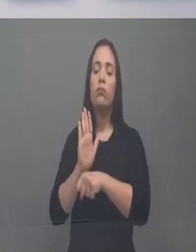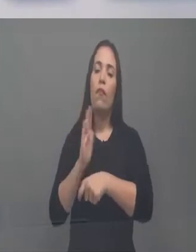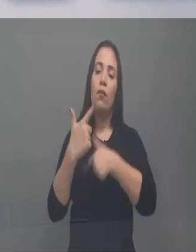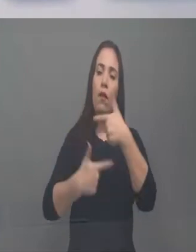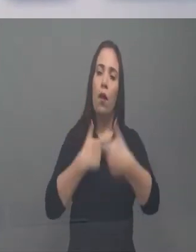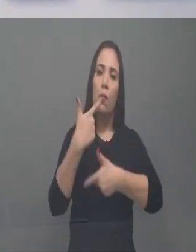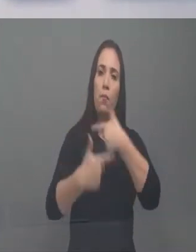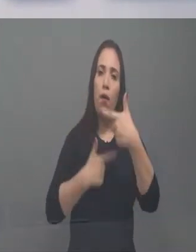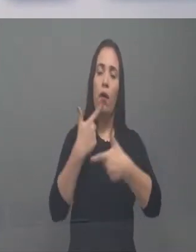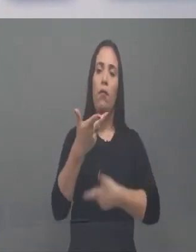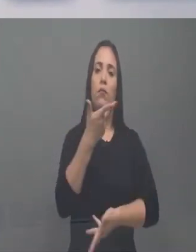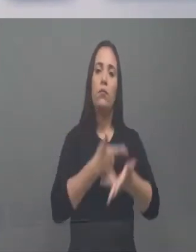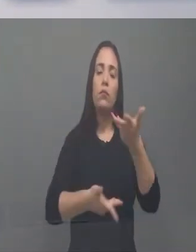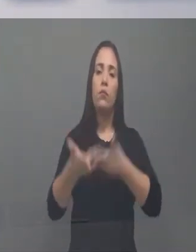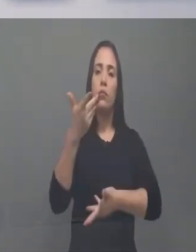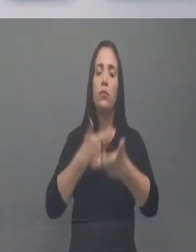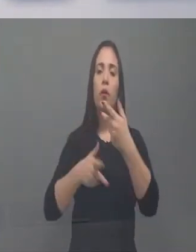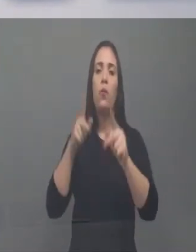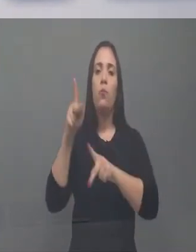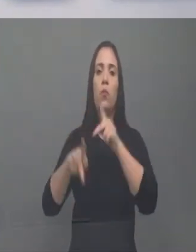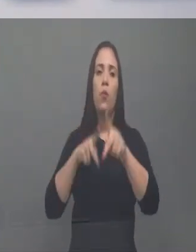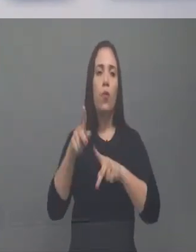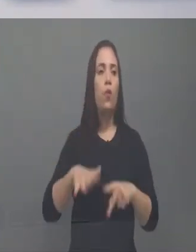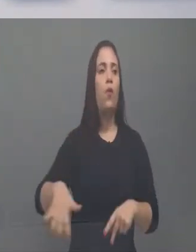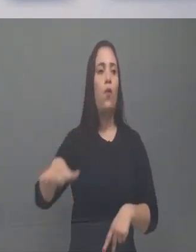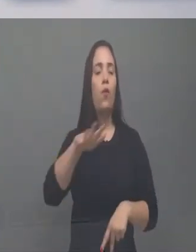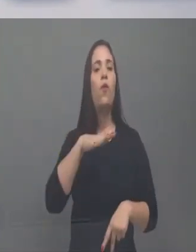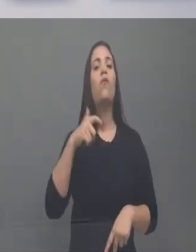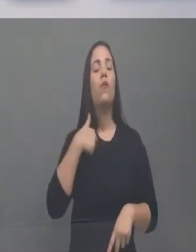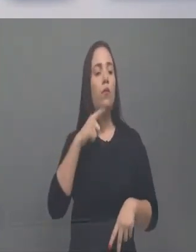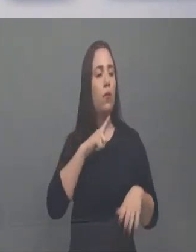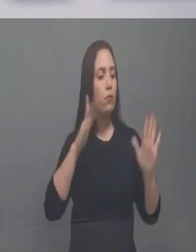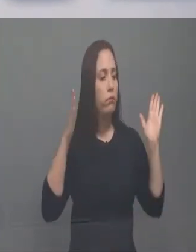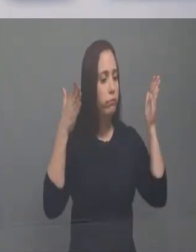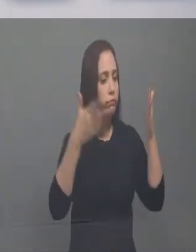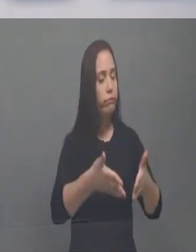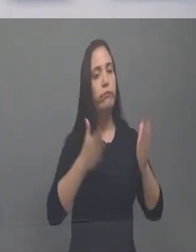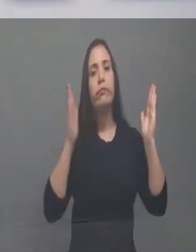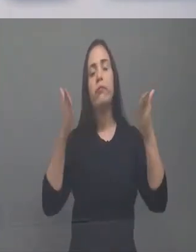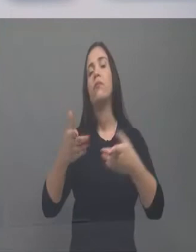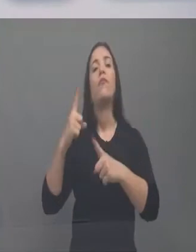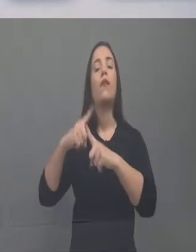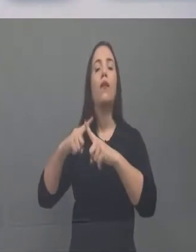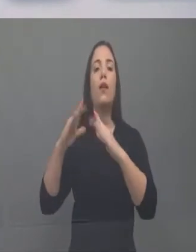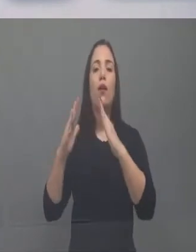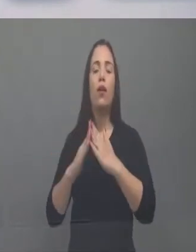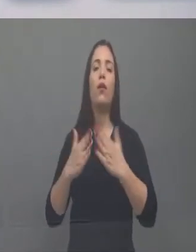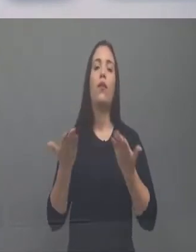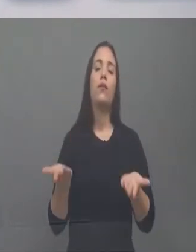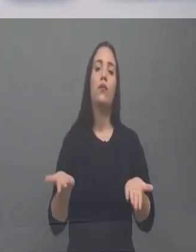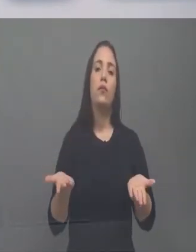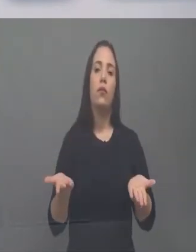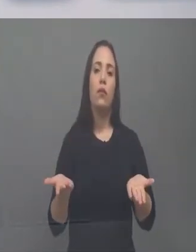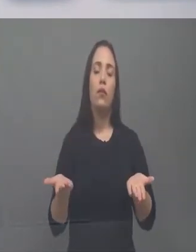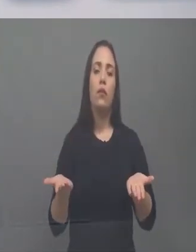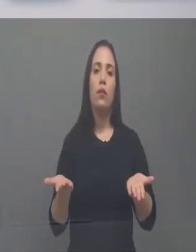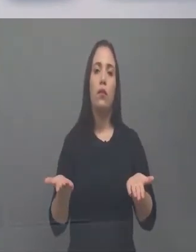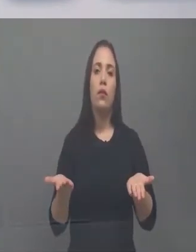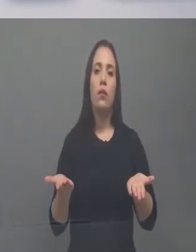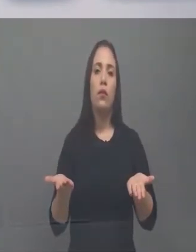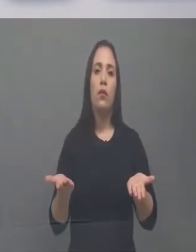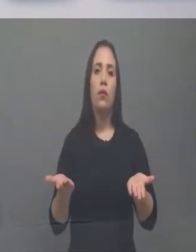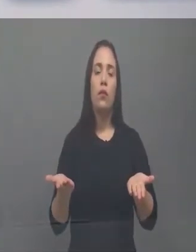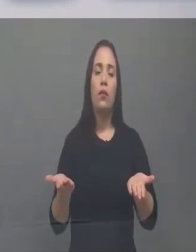para o bem comum da população. Então, eu tenho me dedicado muito à parte da igreja, à parte da...